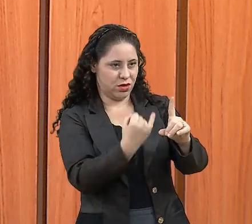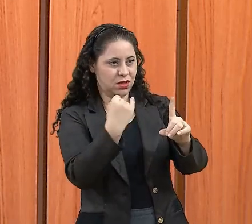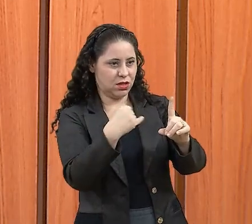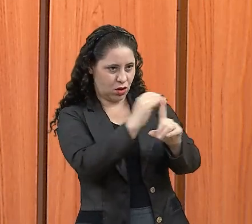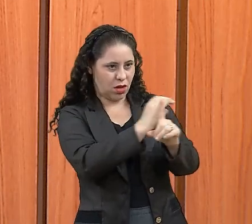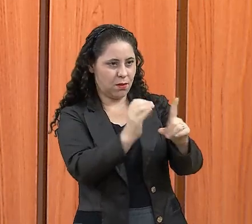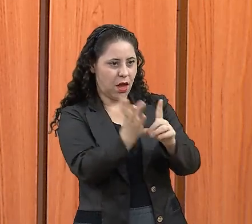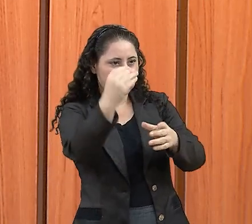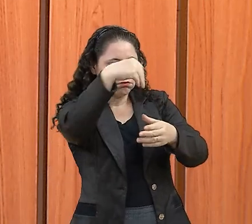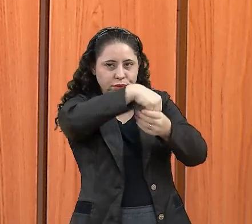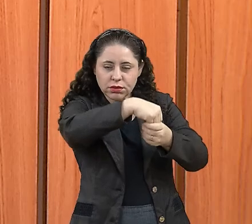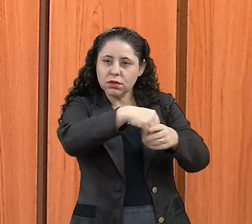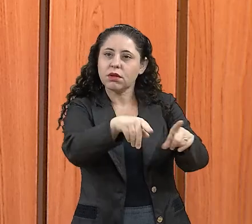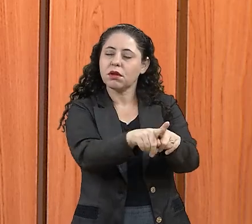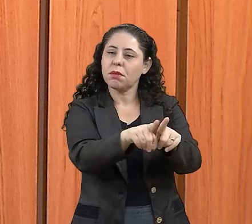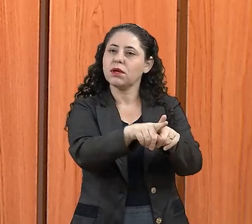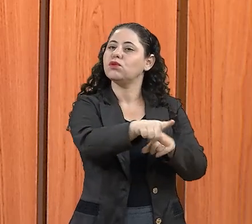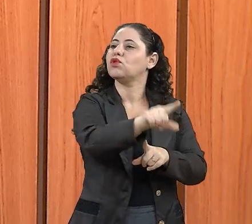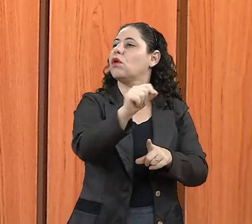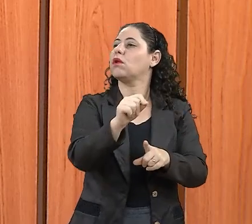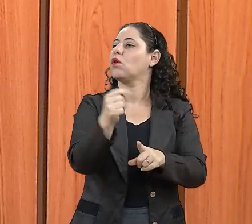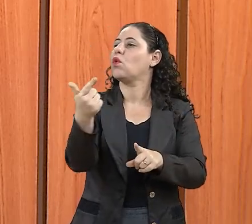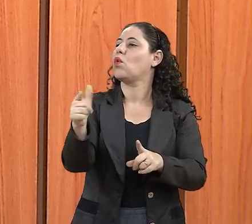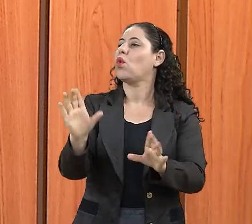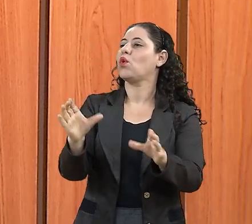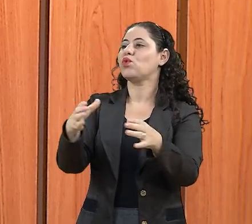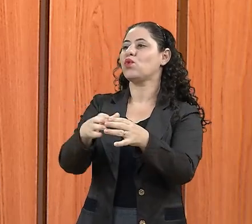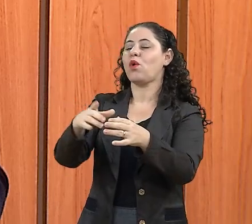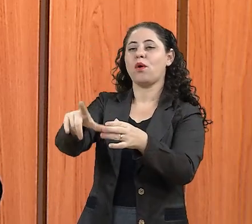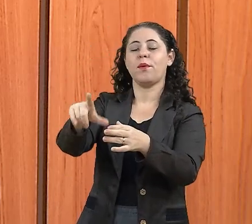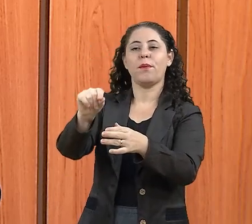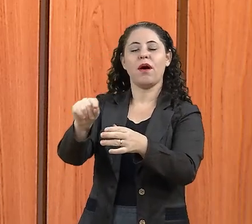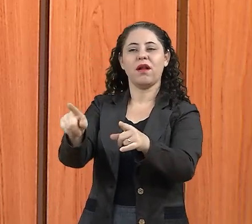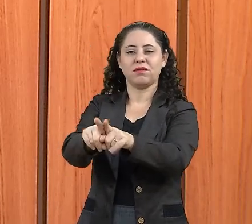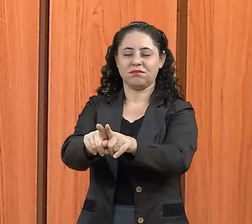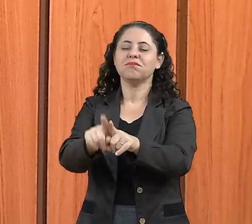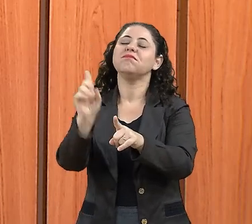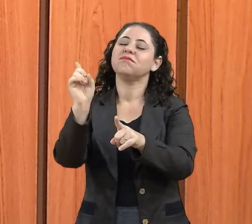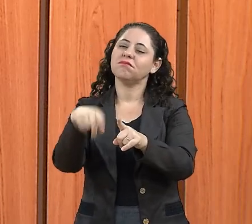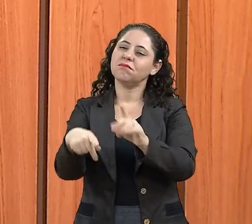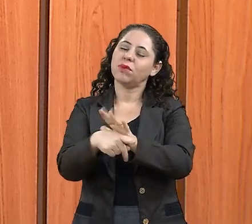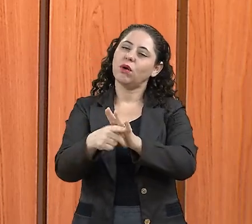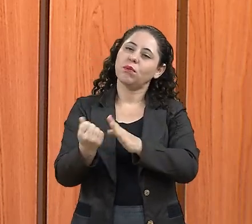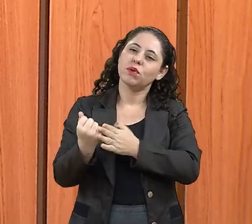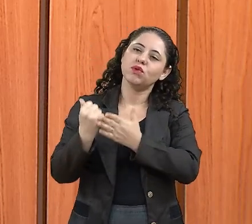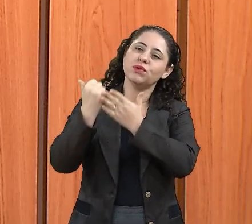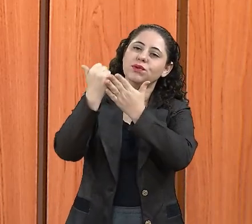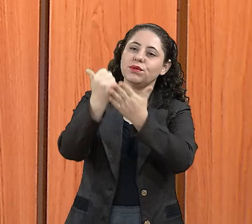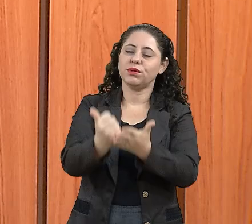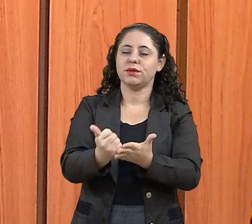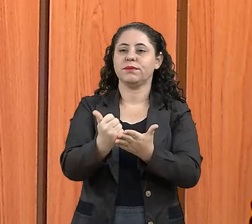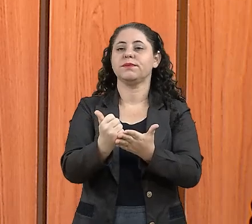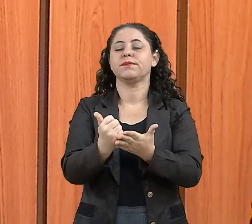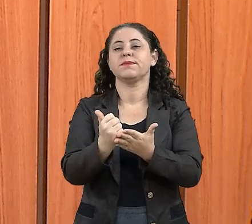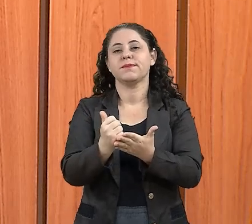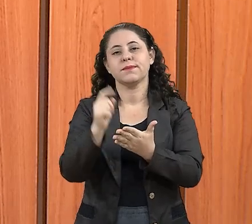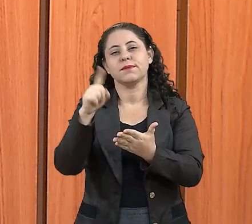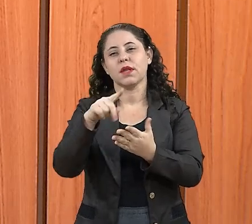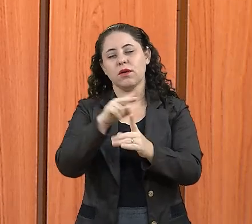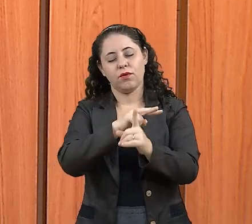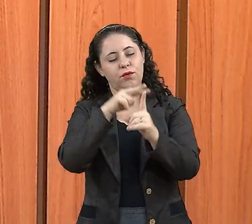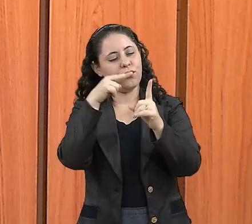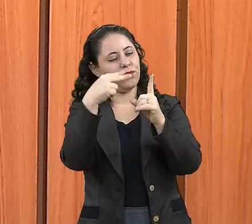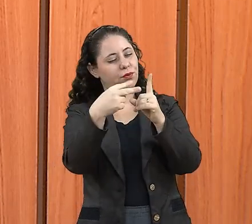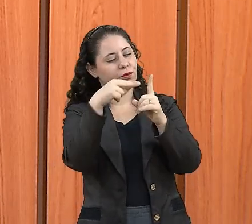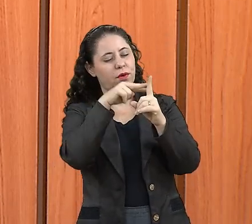estão inseridos, daquele setor que eles estão contribuindo. Então, essa visão é